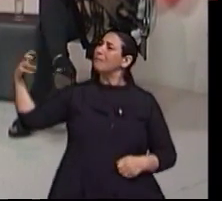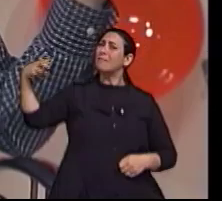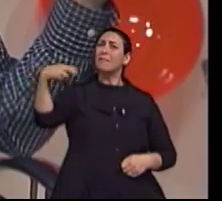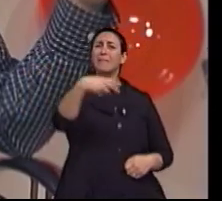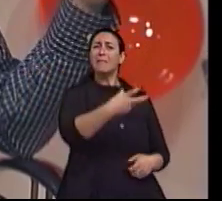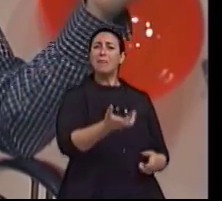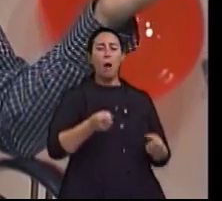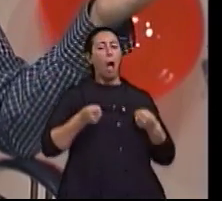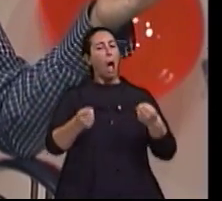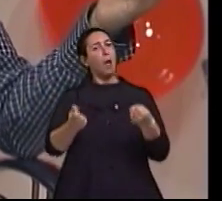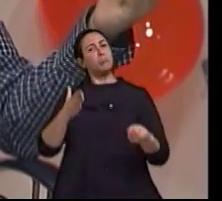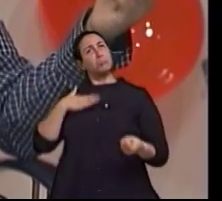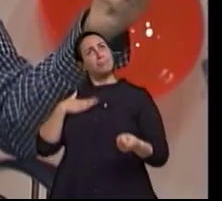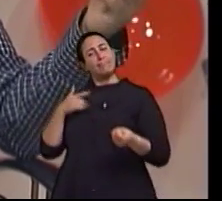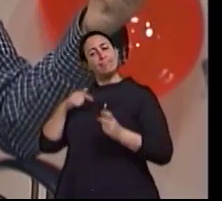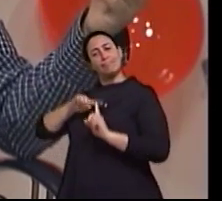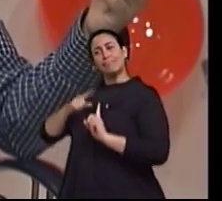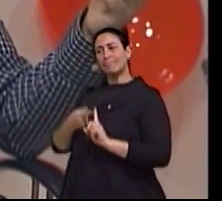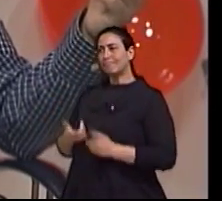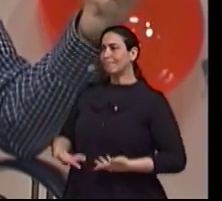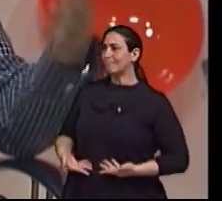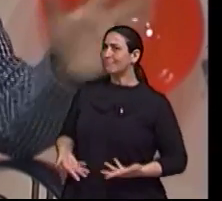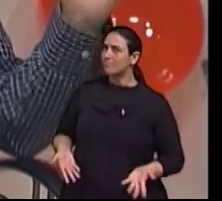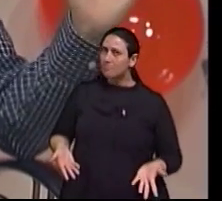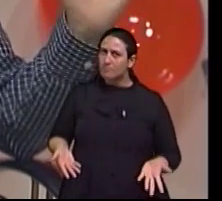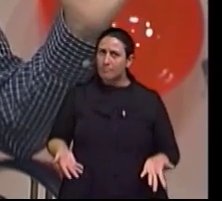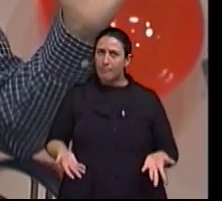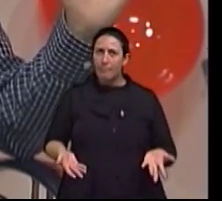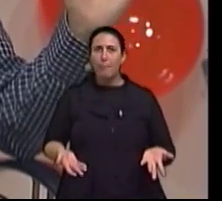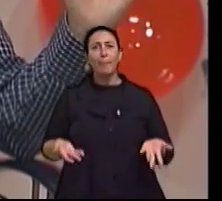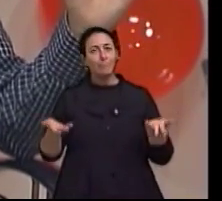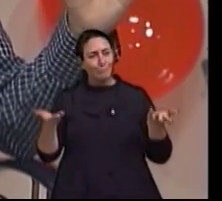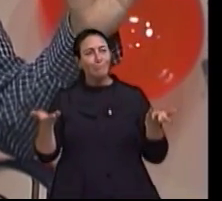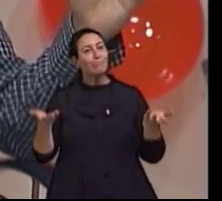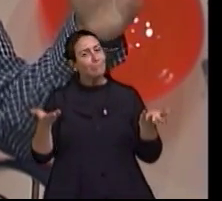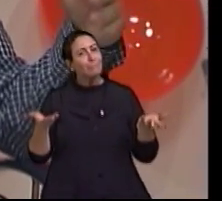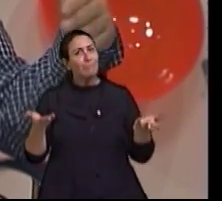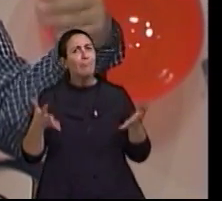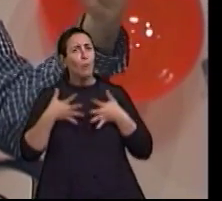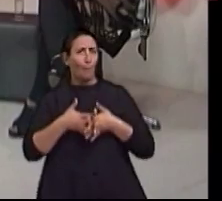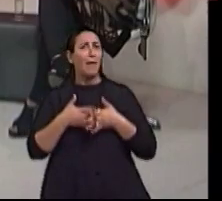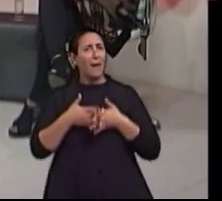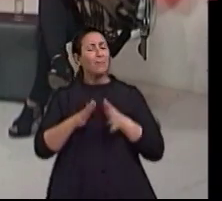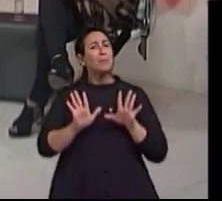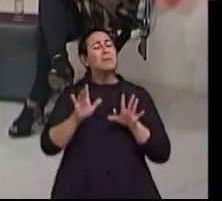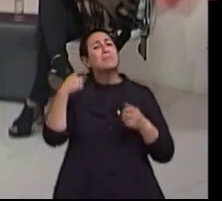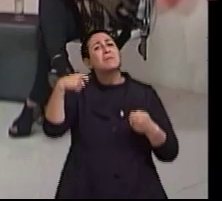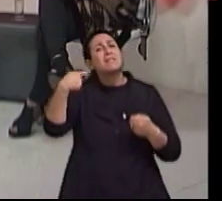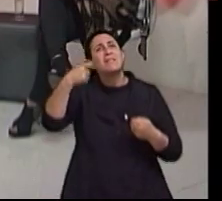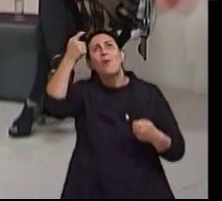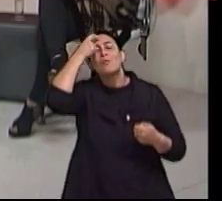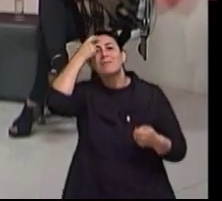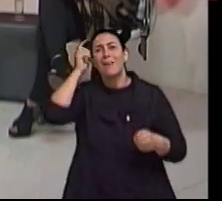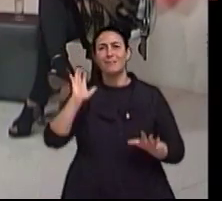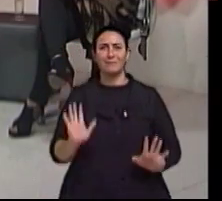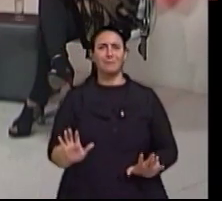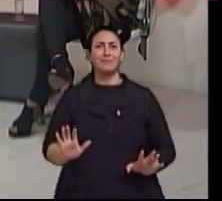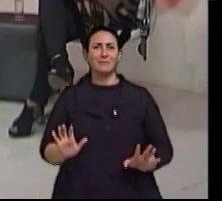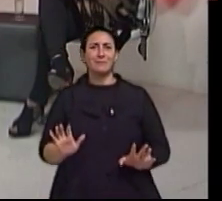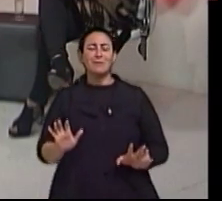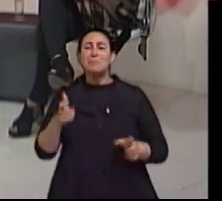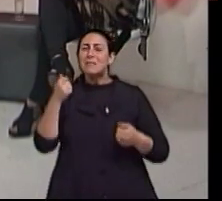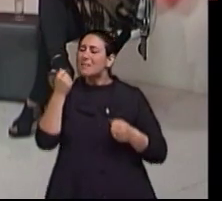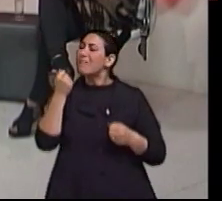podemos ser preconceituosos e estacionam ali. Mas assim, nós temos que ter alguém que cuide.